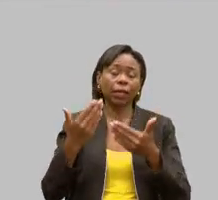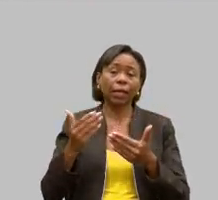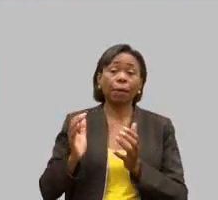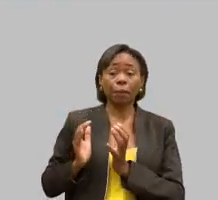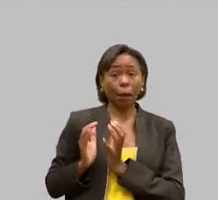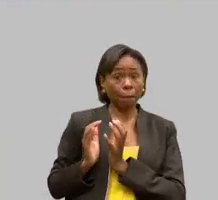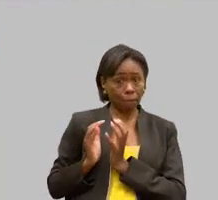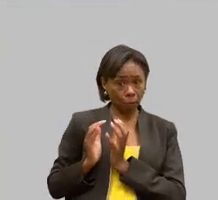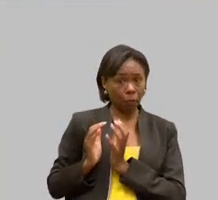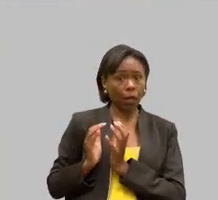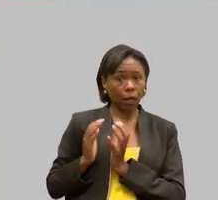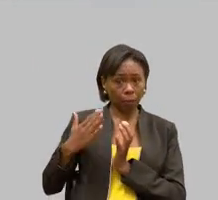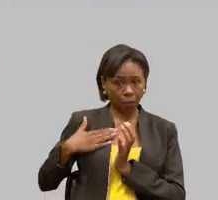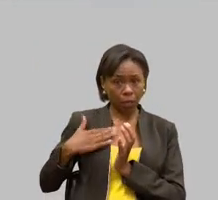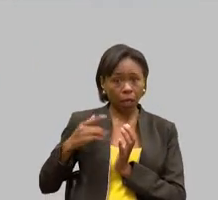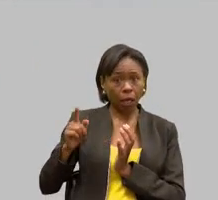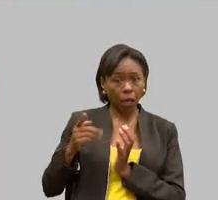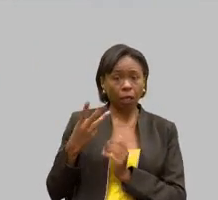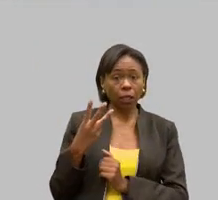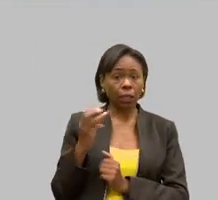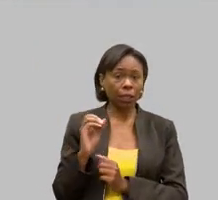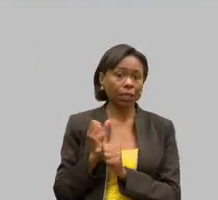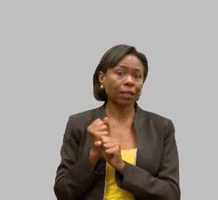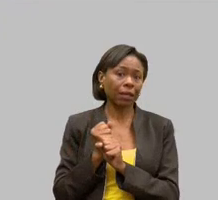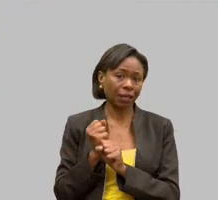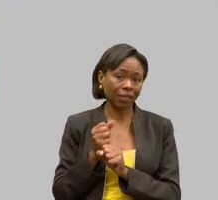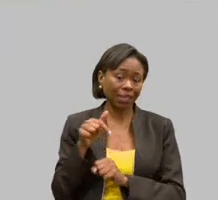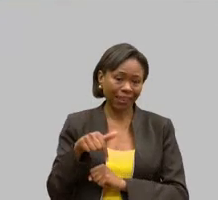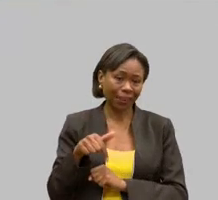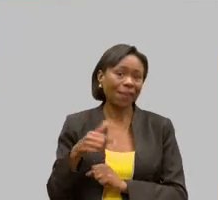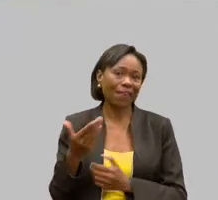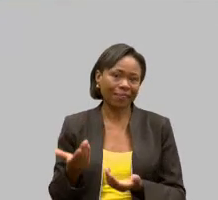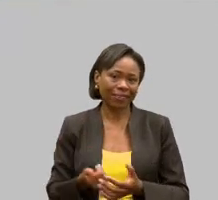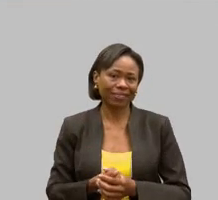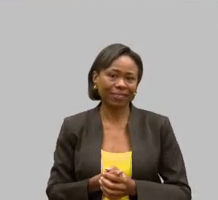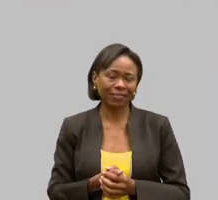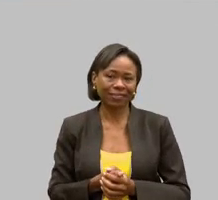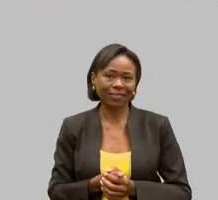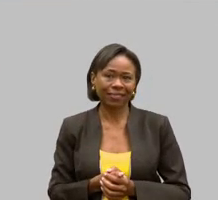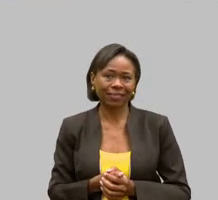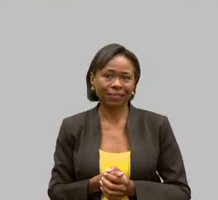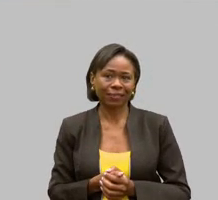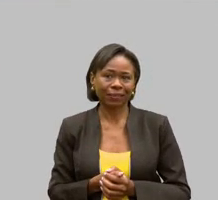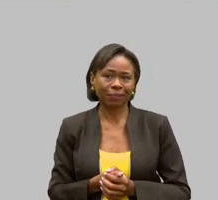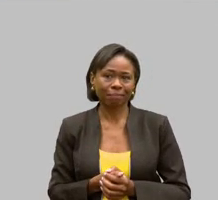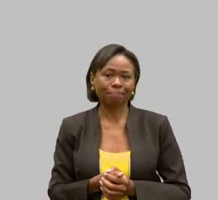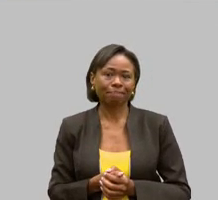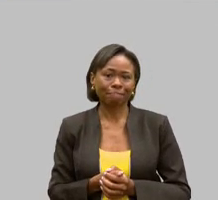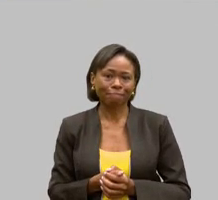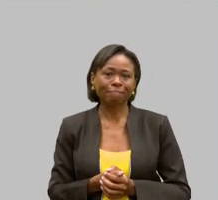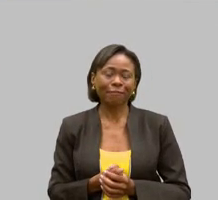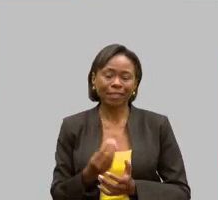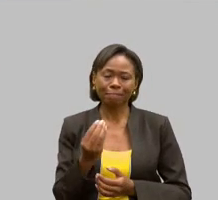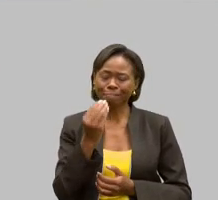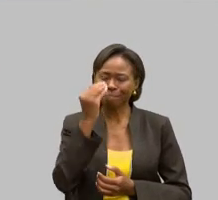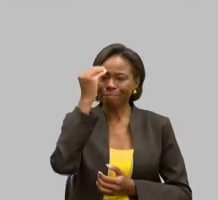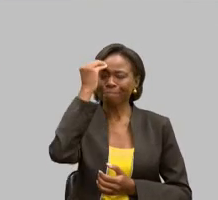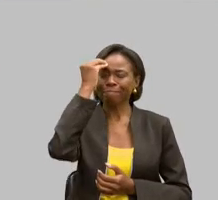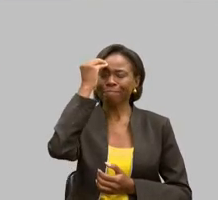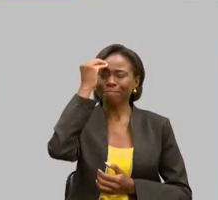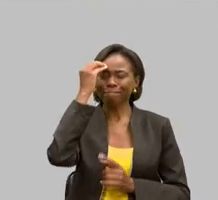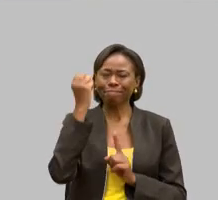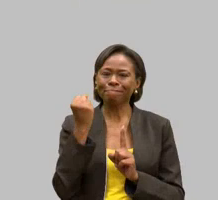anos, completa esse ano. Então, assim, é muito marcante, porque ele